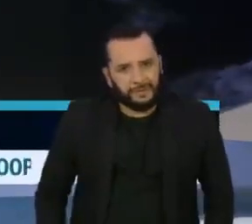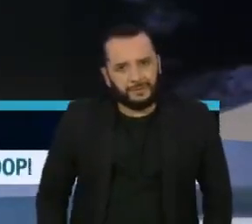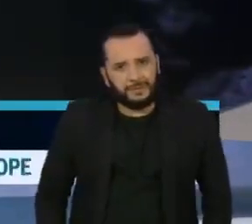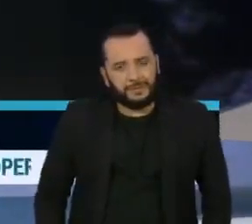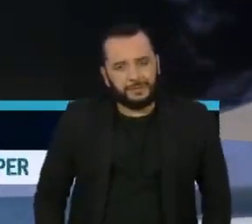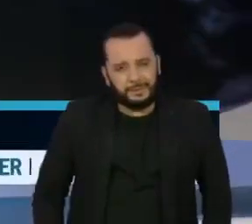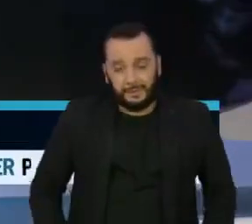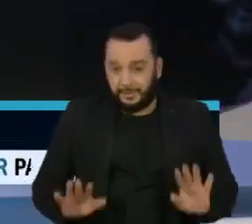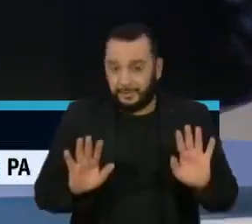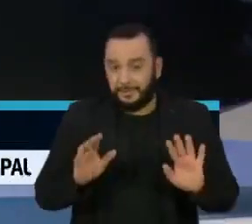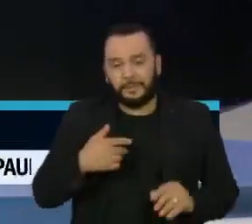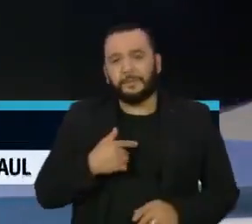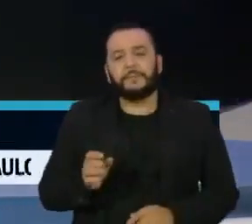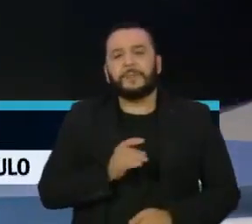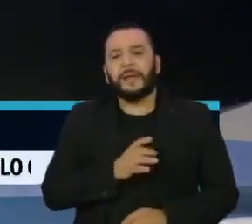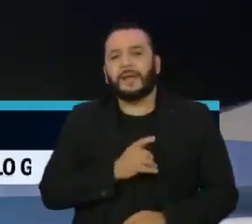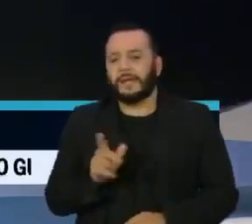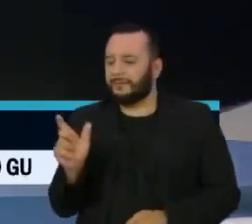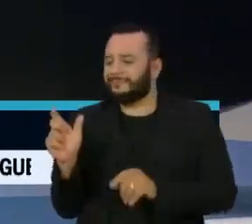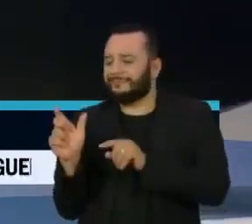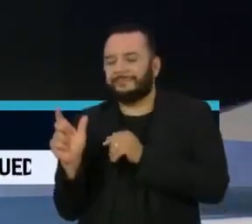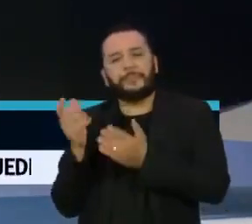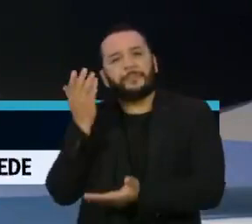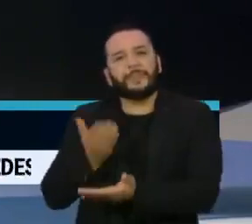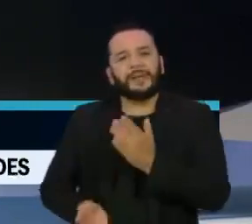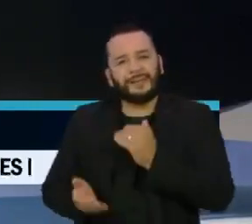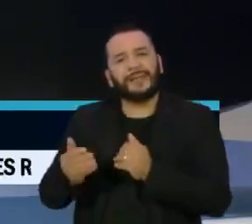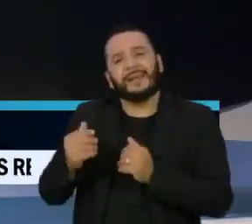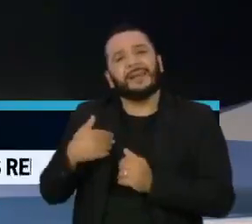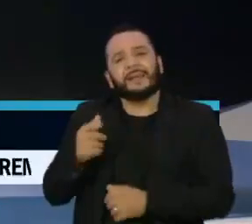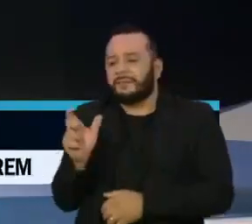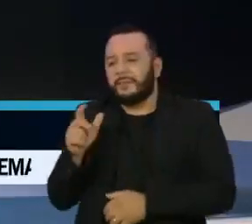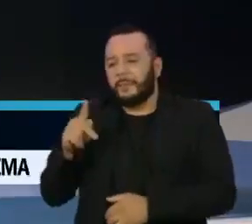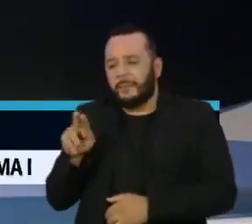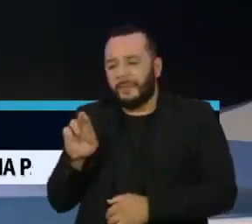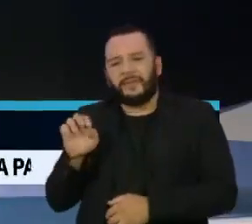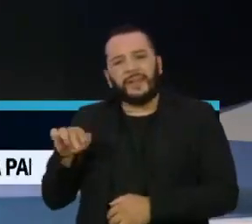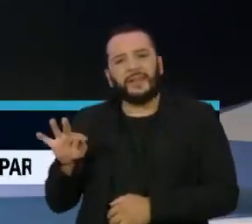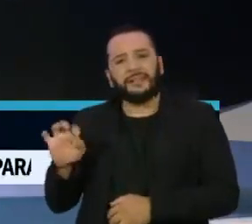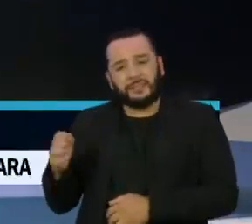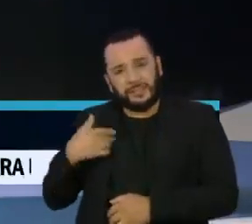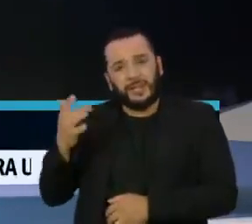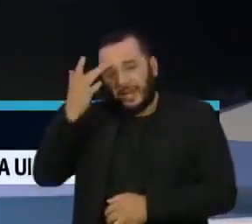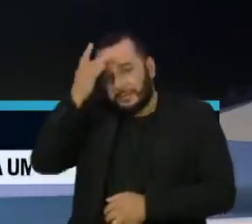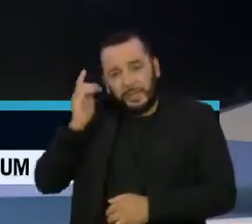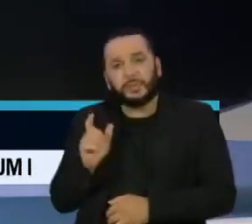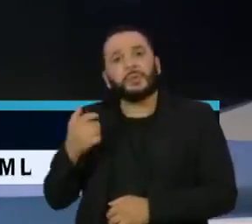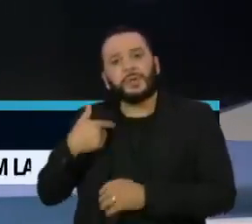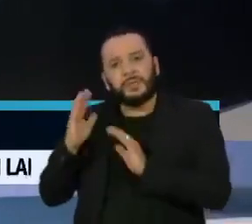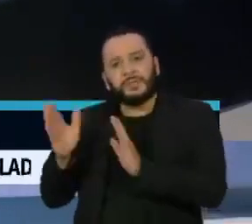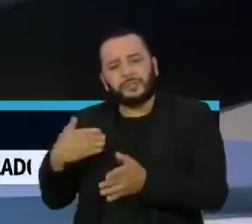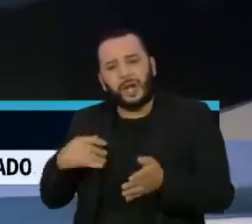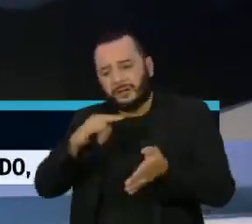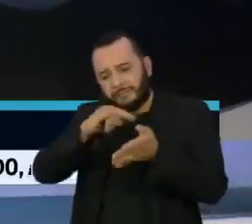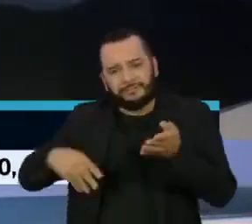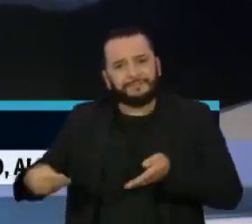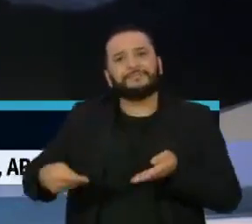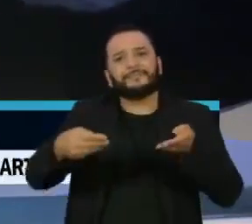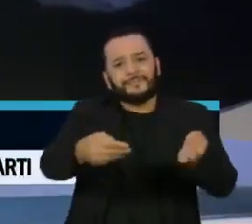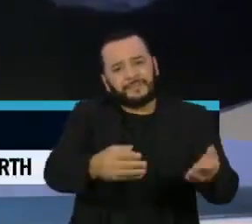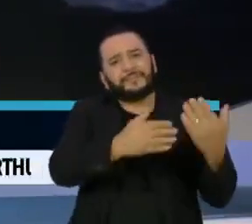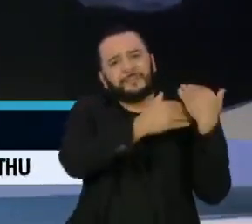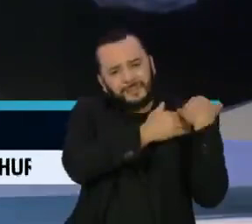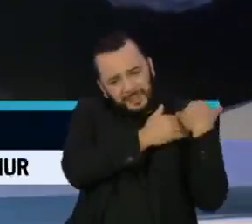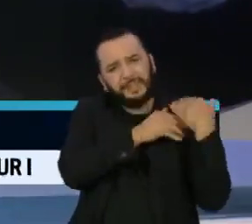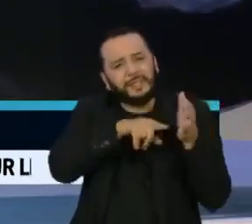Temendo perder o convênio, beneficiários da Prevent Senior divulgaram um manifesto em que pedem responsabilidade nas apurações das denúncias